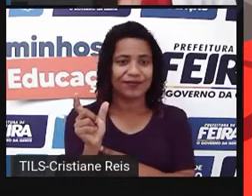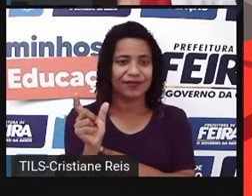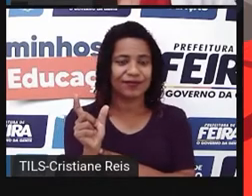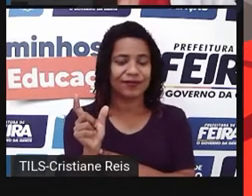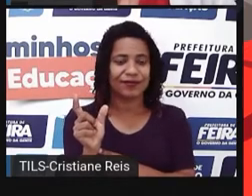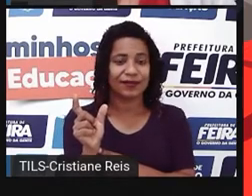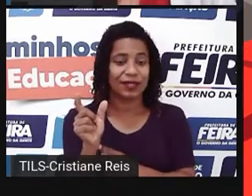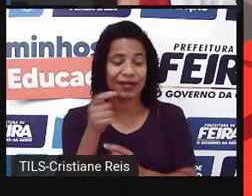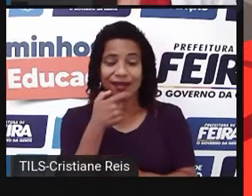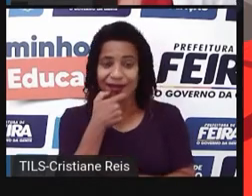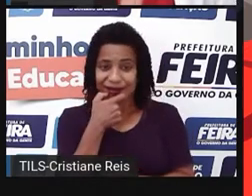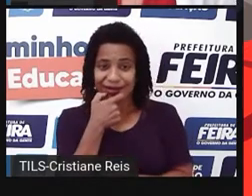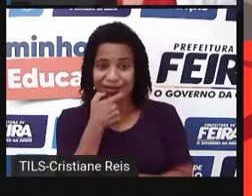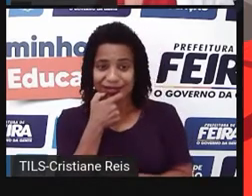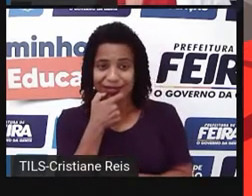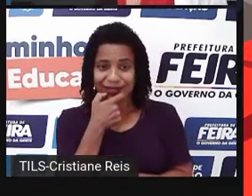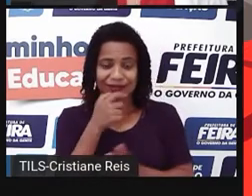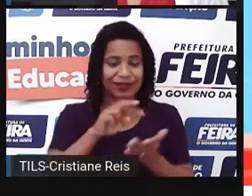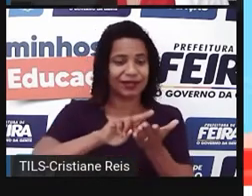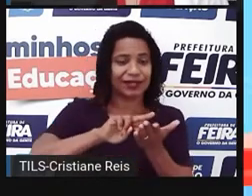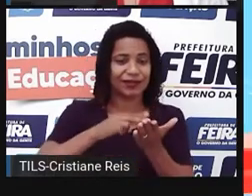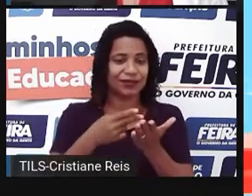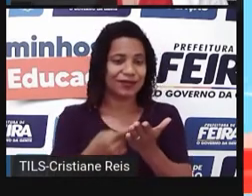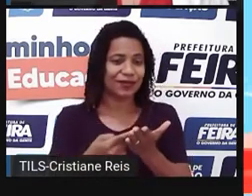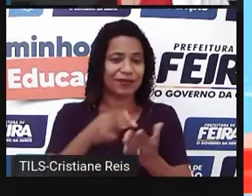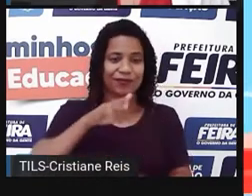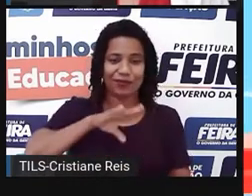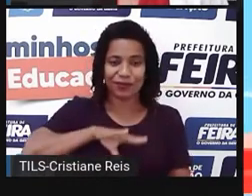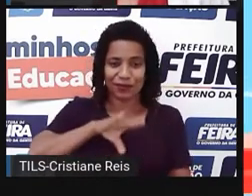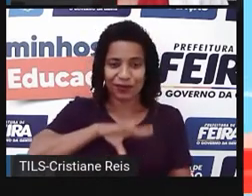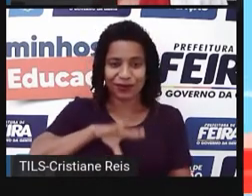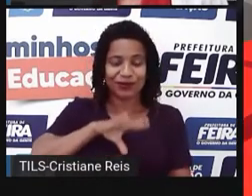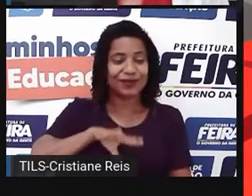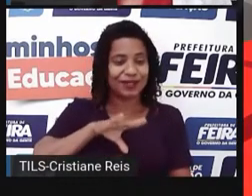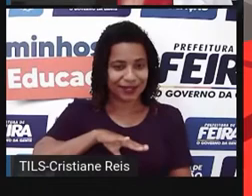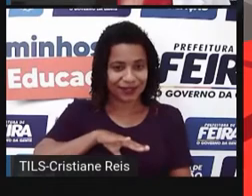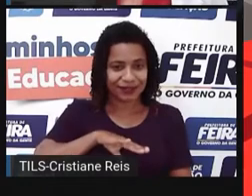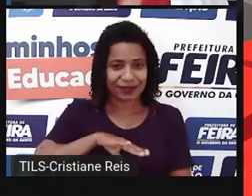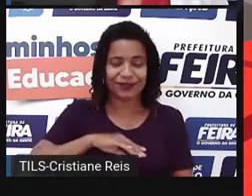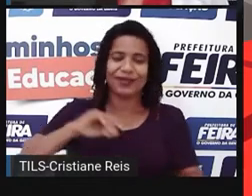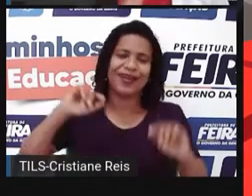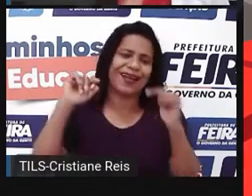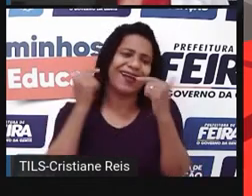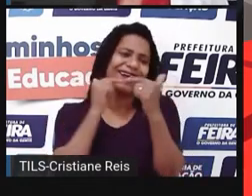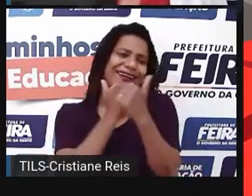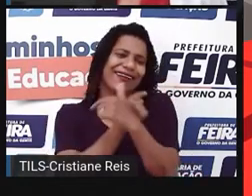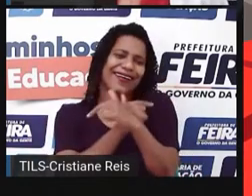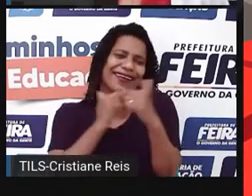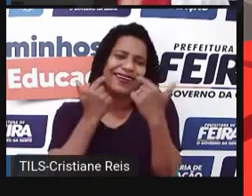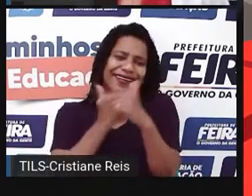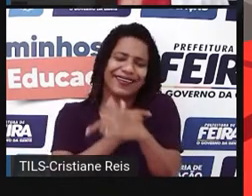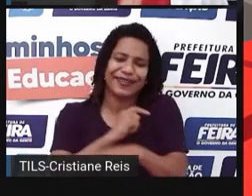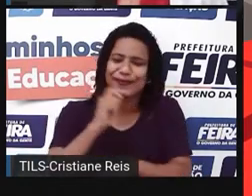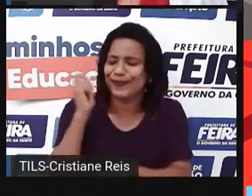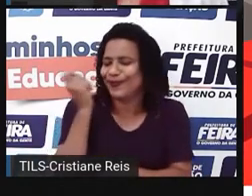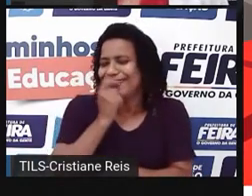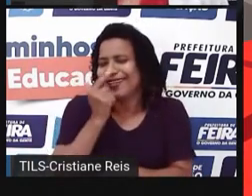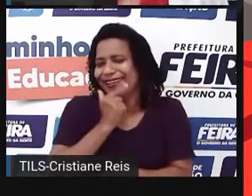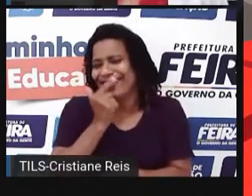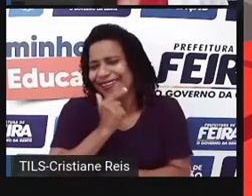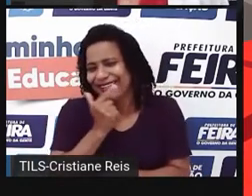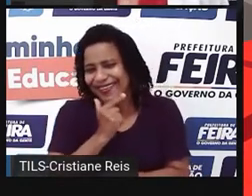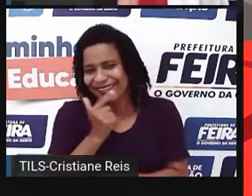out loud. E, em português, significa como se fosse rindo muito alto, né? Dando